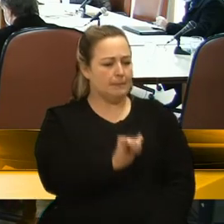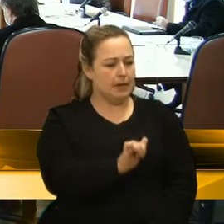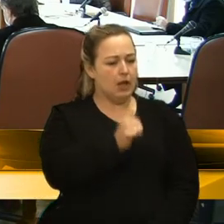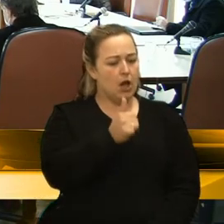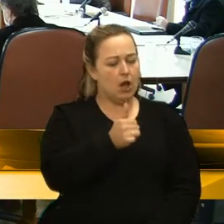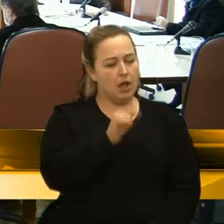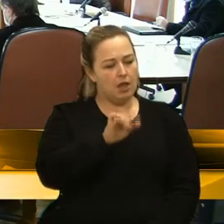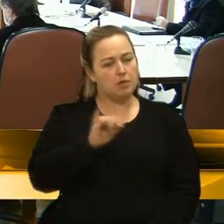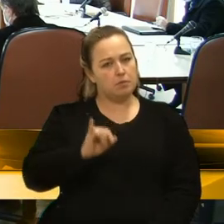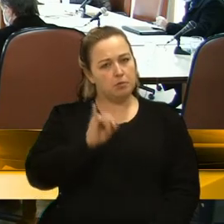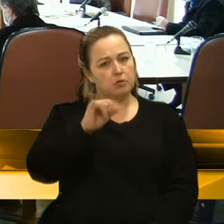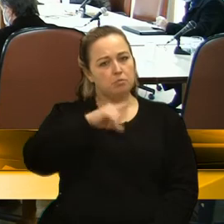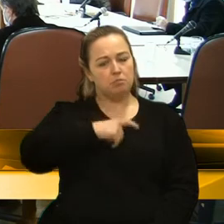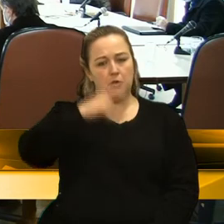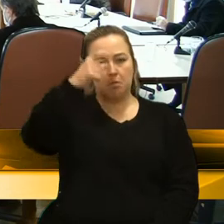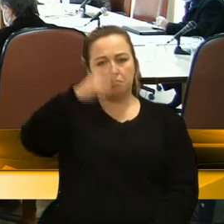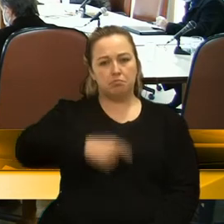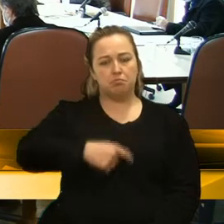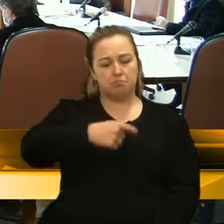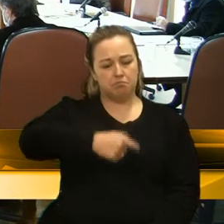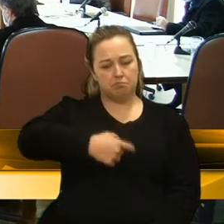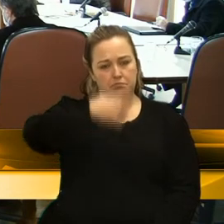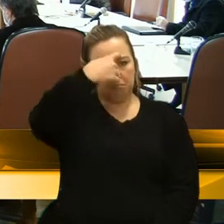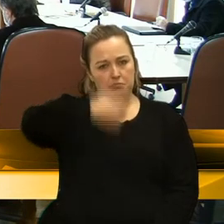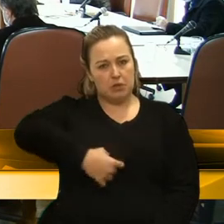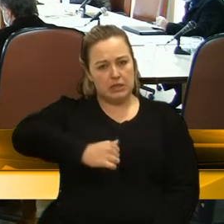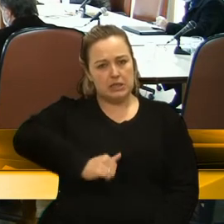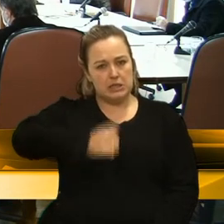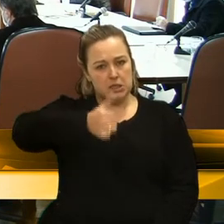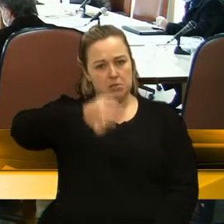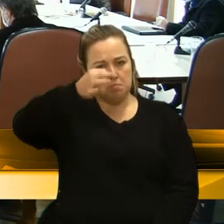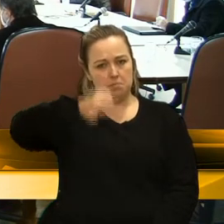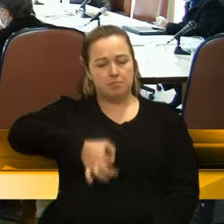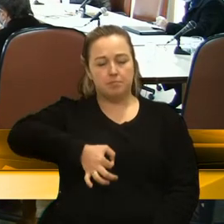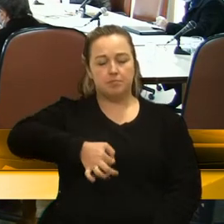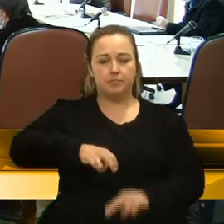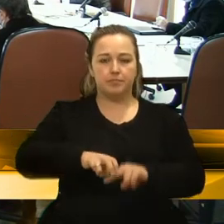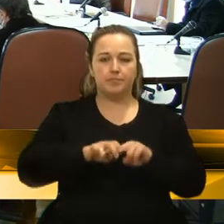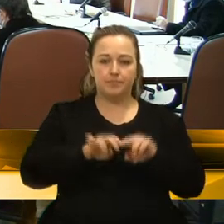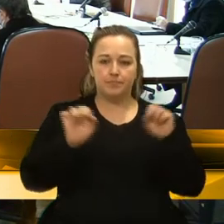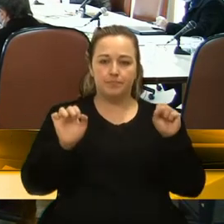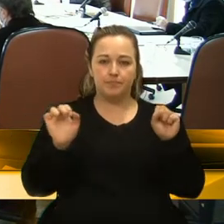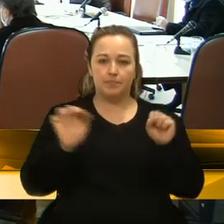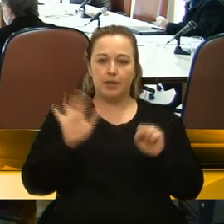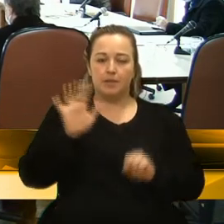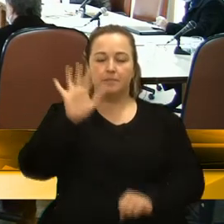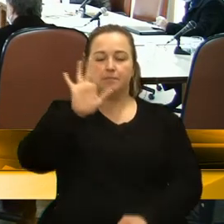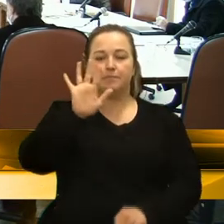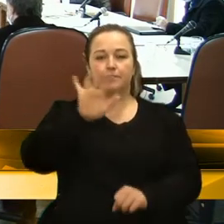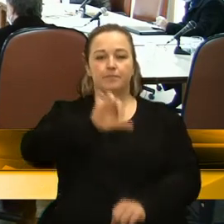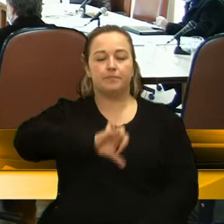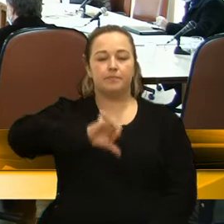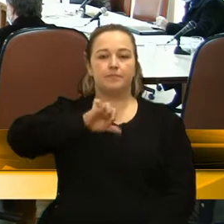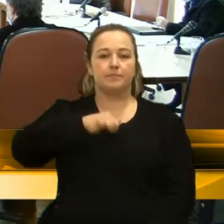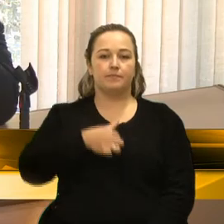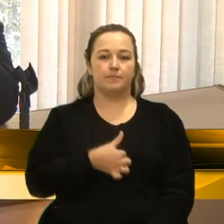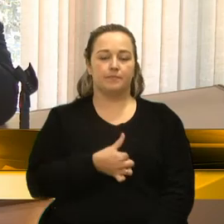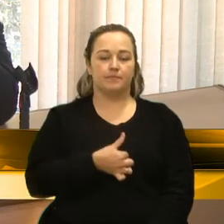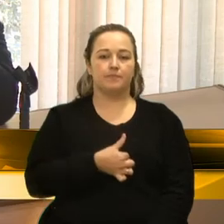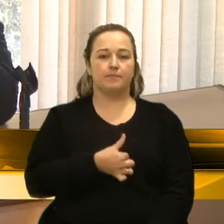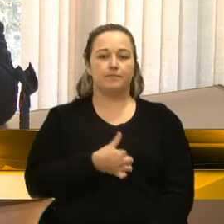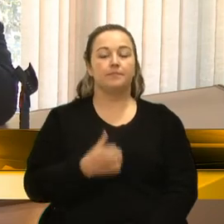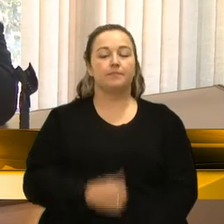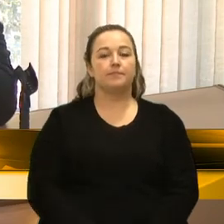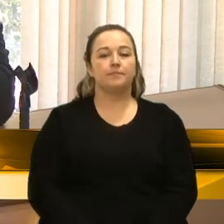estamos fazendo certo, não estou dizendo que não fizeram certo, mas quero parabenizar por essa atitude que a mesa tomou. Obrigado,